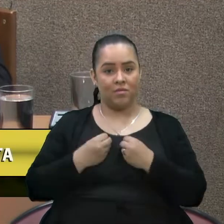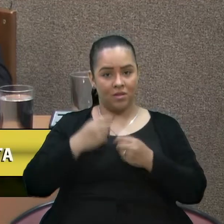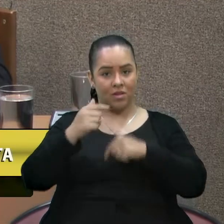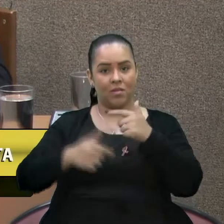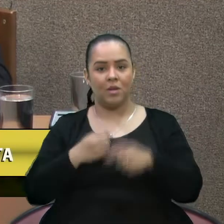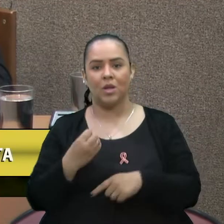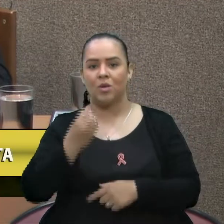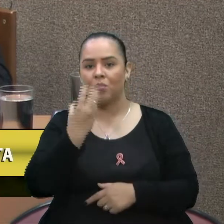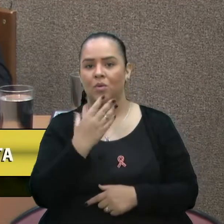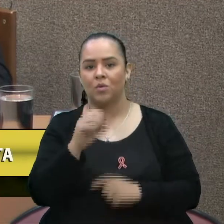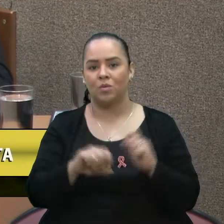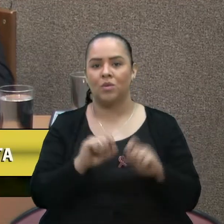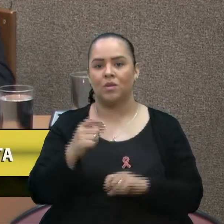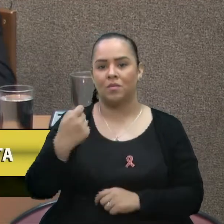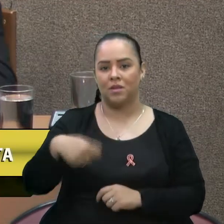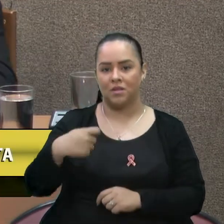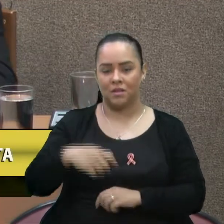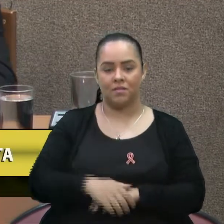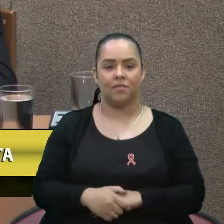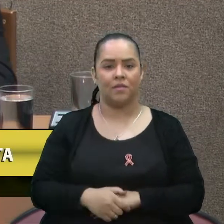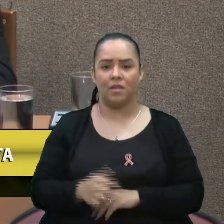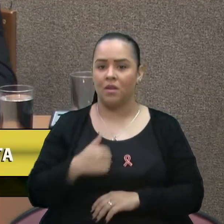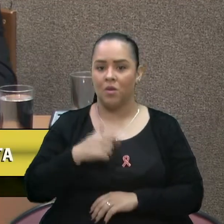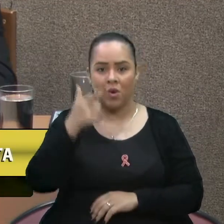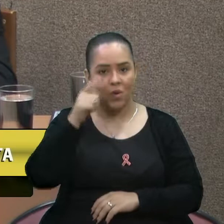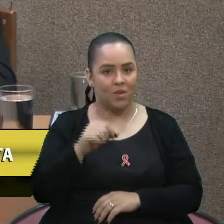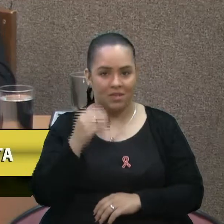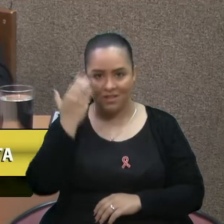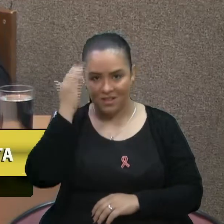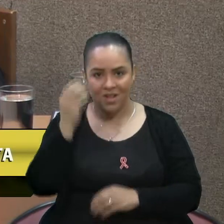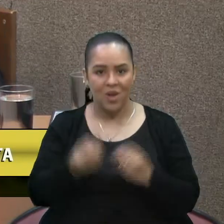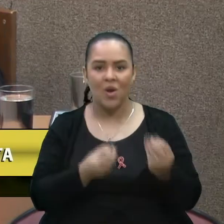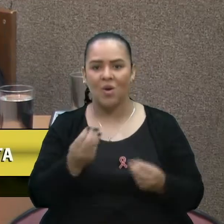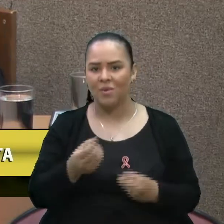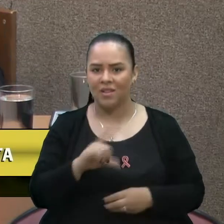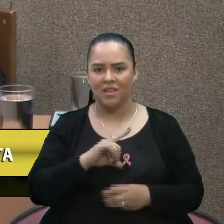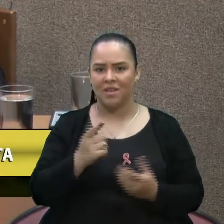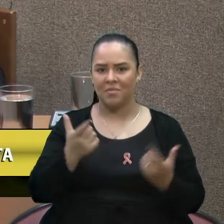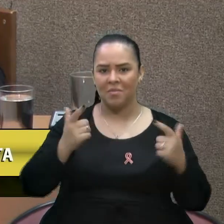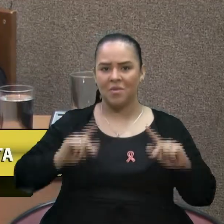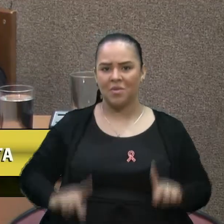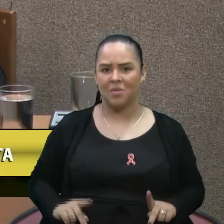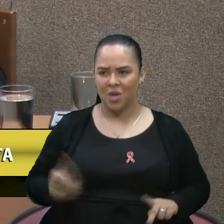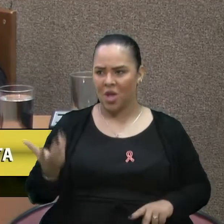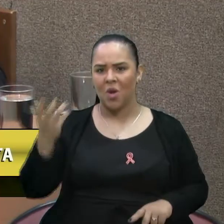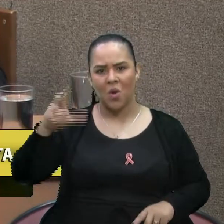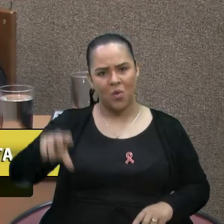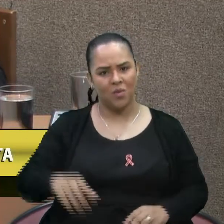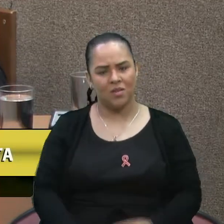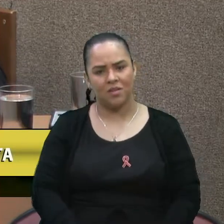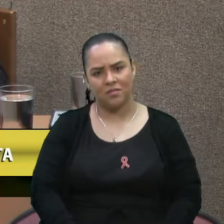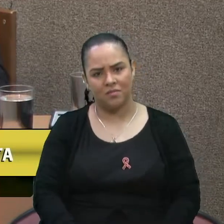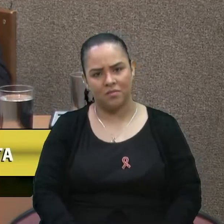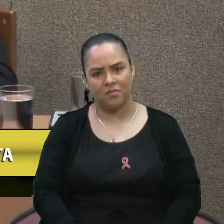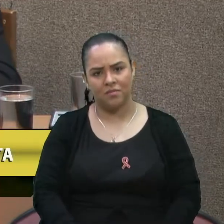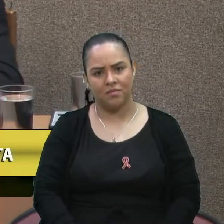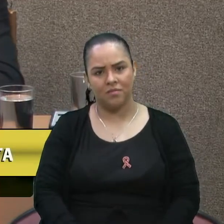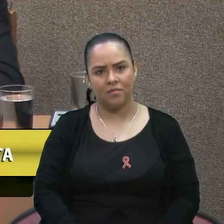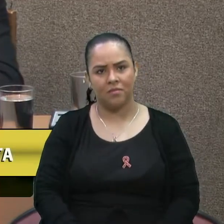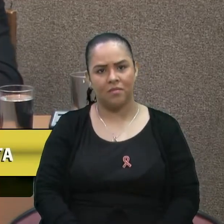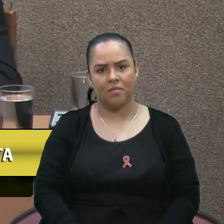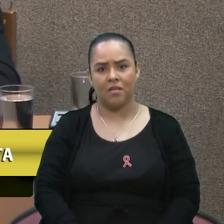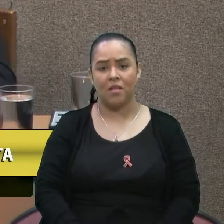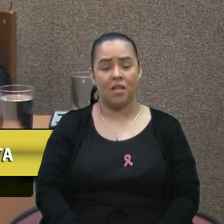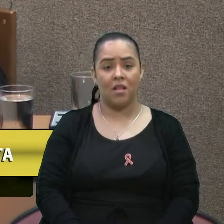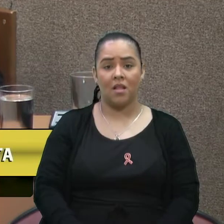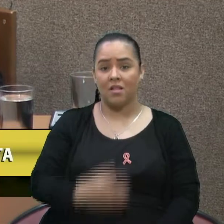que ele necessita. Eu não consigo entender como existem pessoas que podem ser contra isso. Eu, sinceramente, não